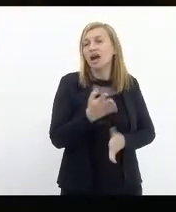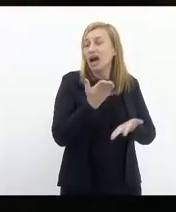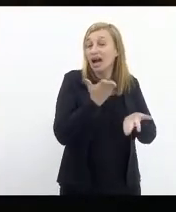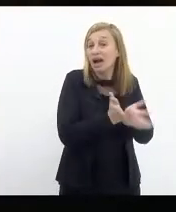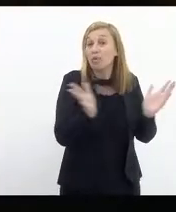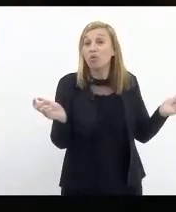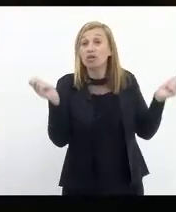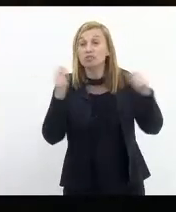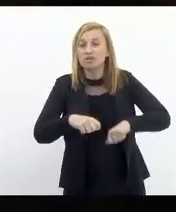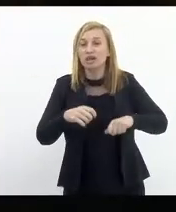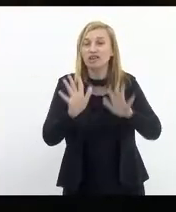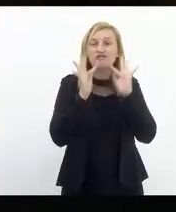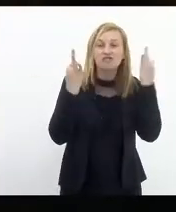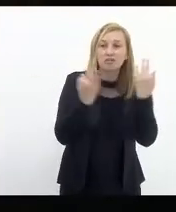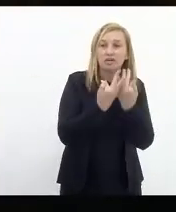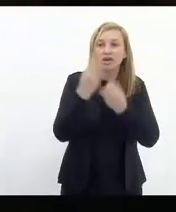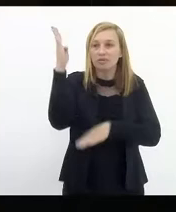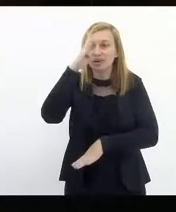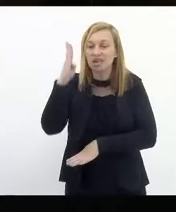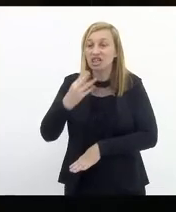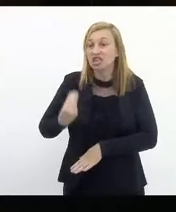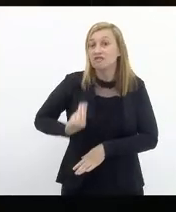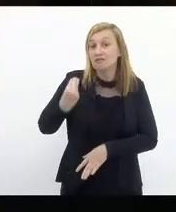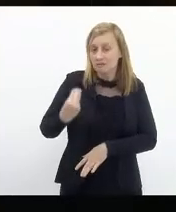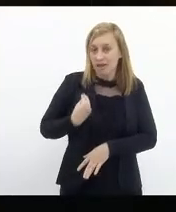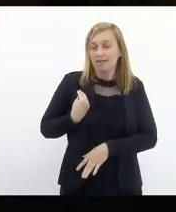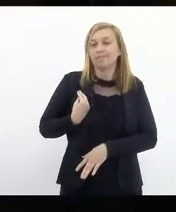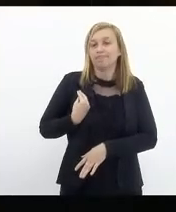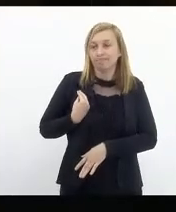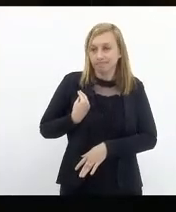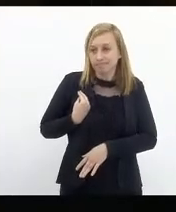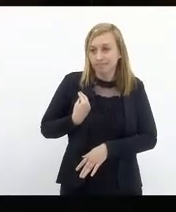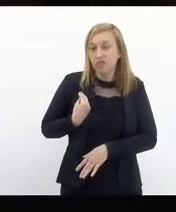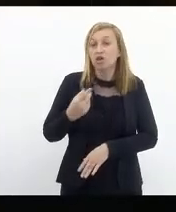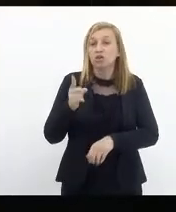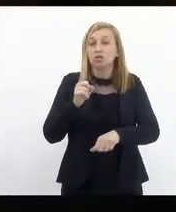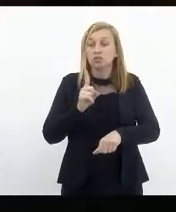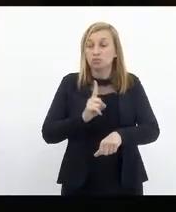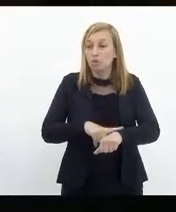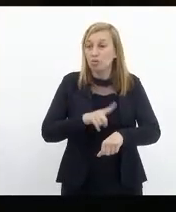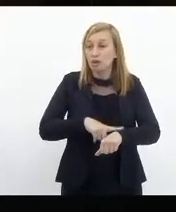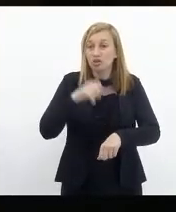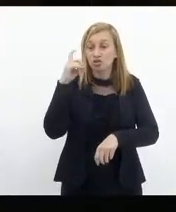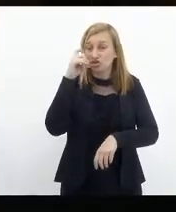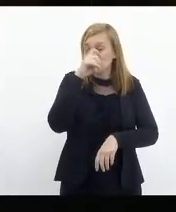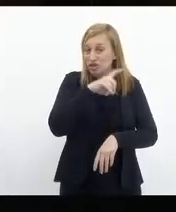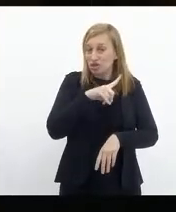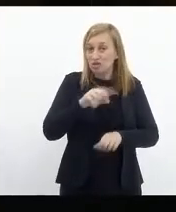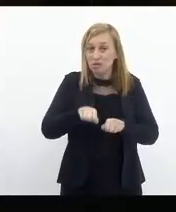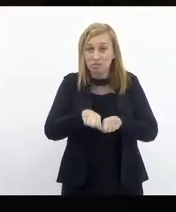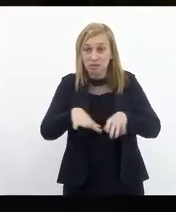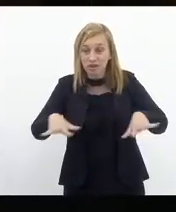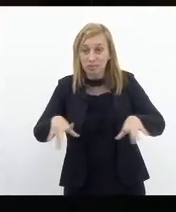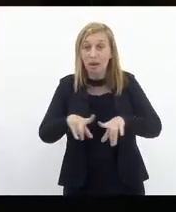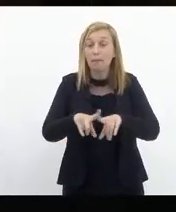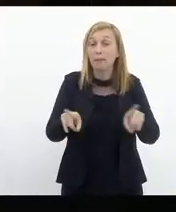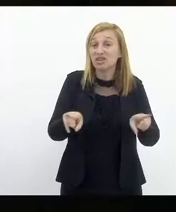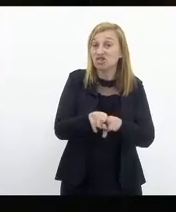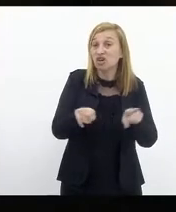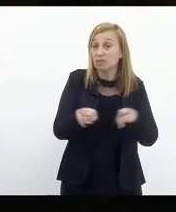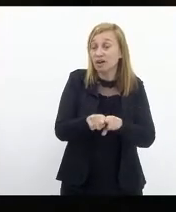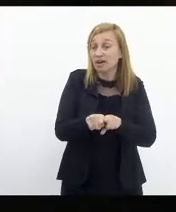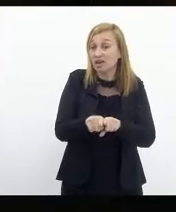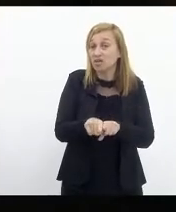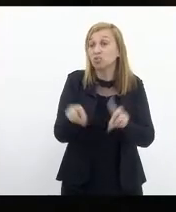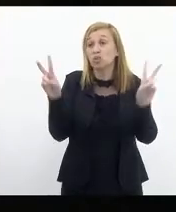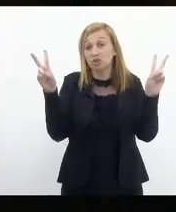possibilidade das famílias brasileiras sobreviverem diante dessa situação não só pandêmica, mas também de